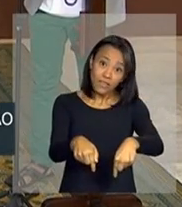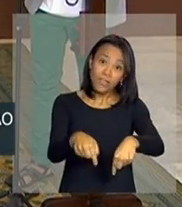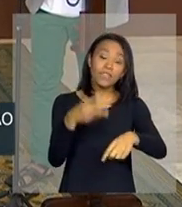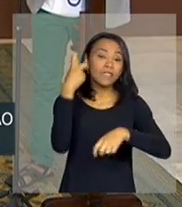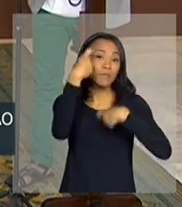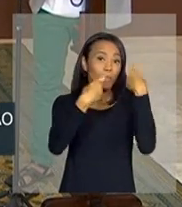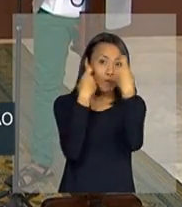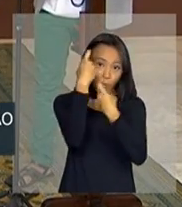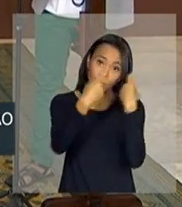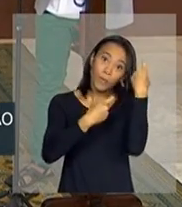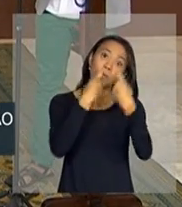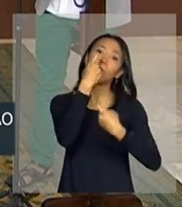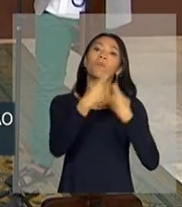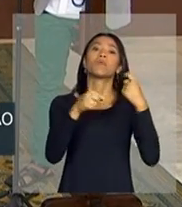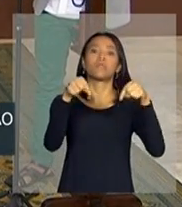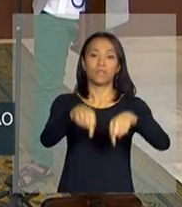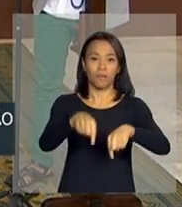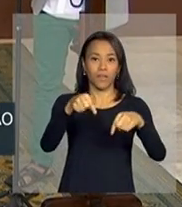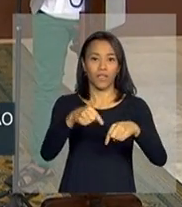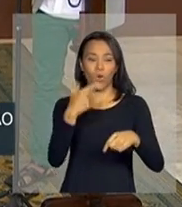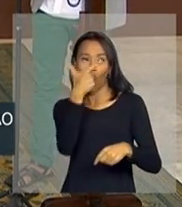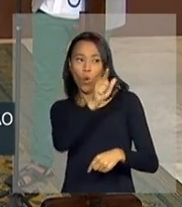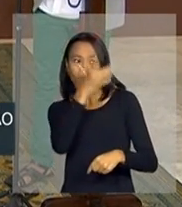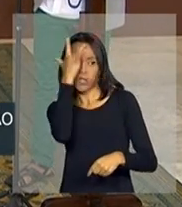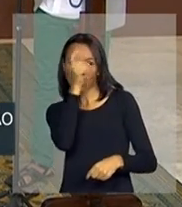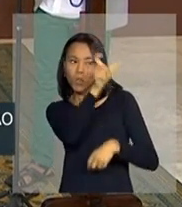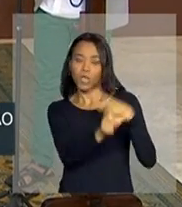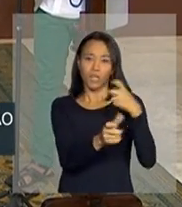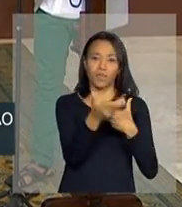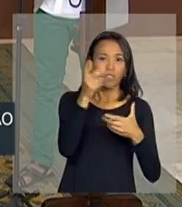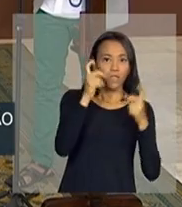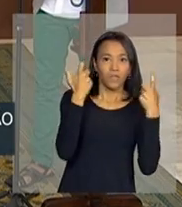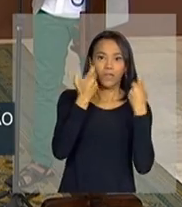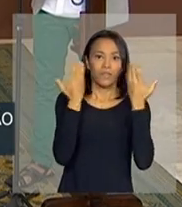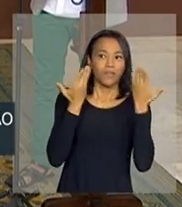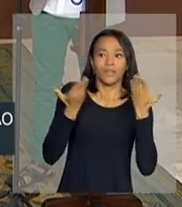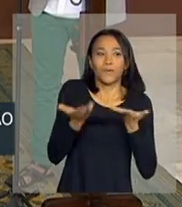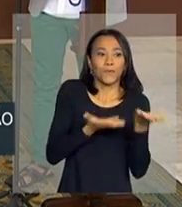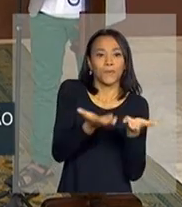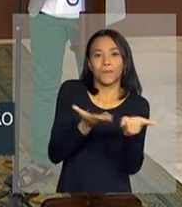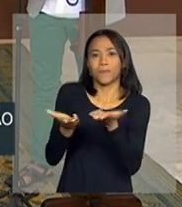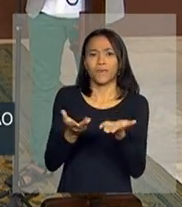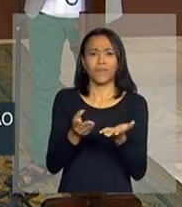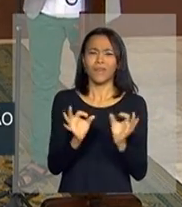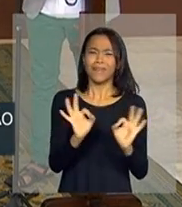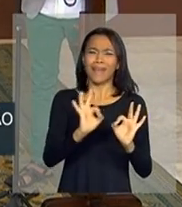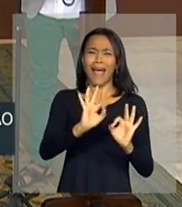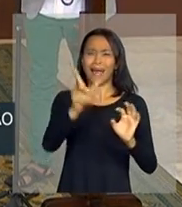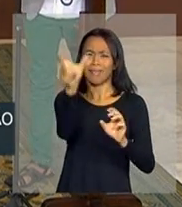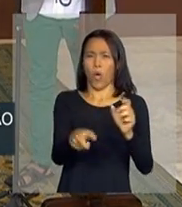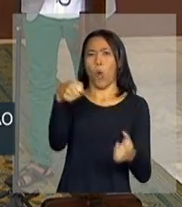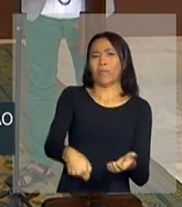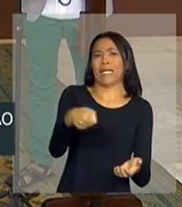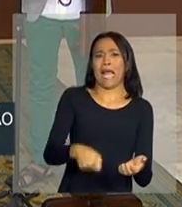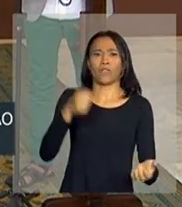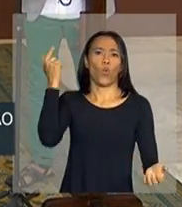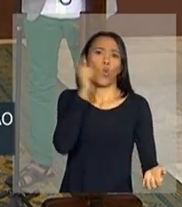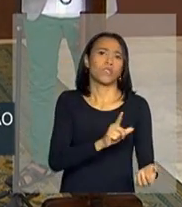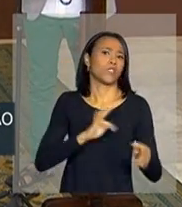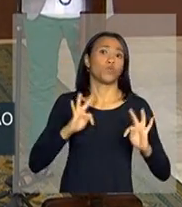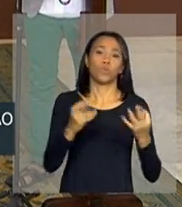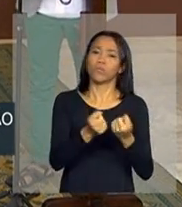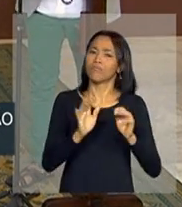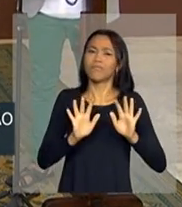preocupa, aqui há preocupação com o outro, aqui há preocupação com o ser humano, e nenhum ser humano é obrigado a acertar de vez.